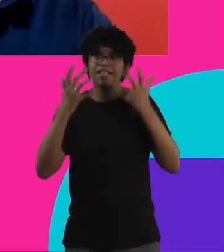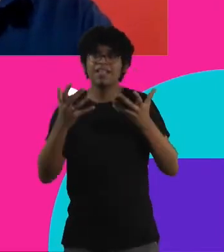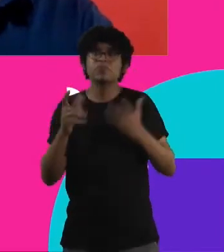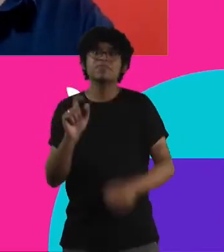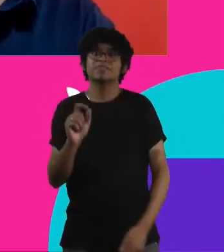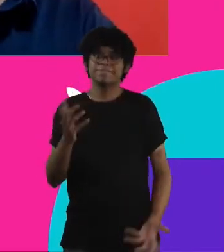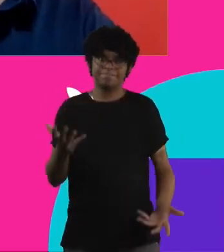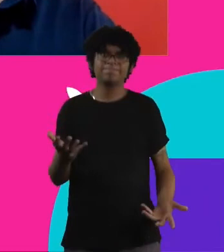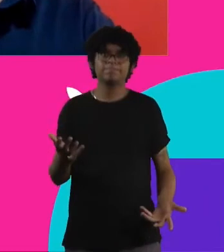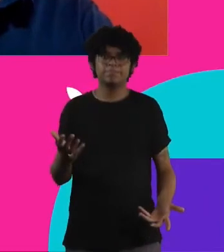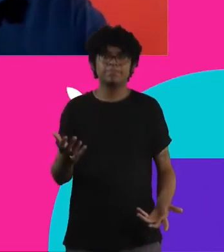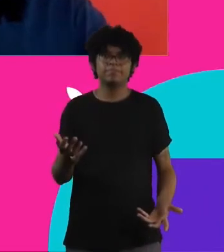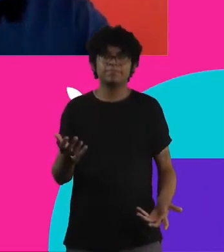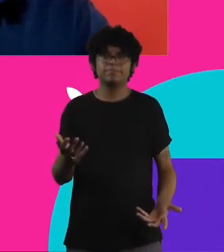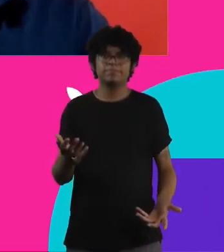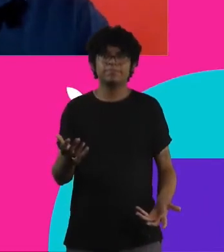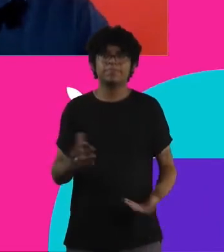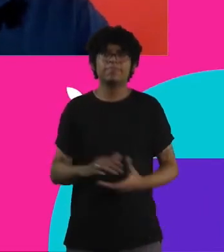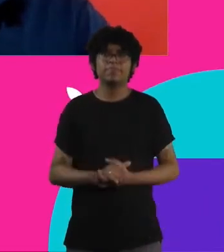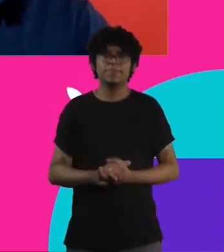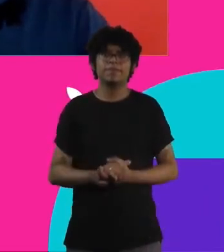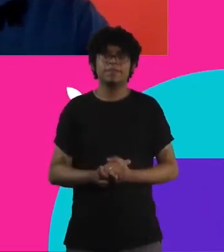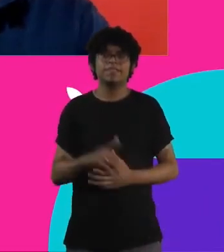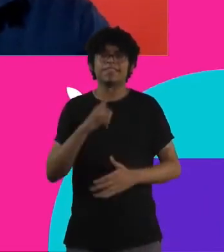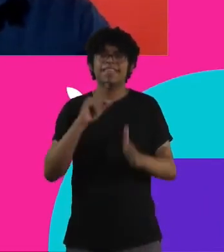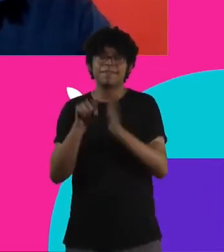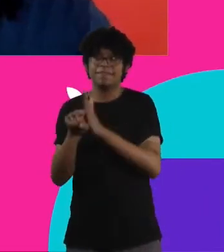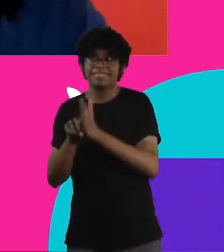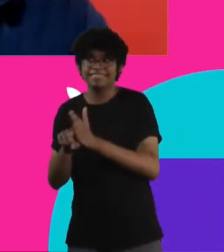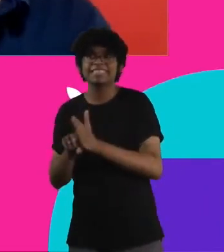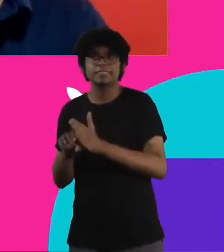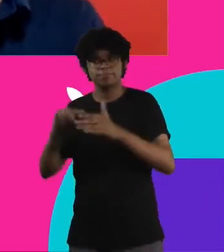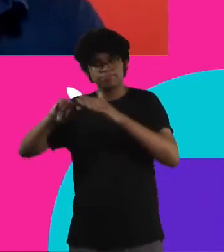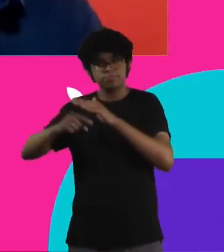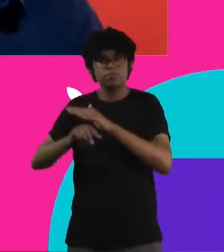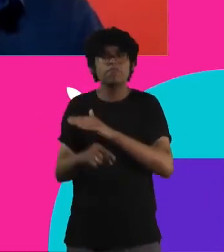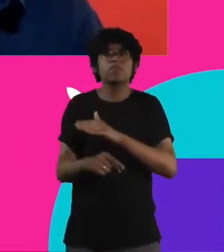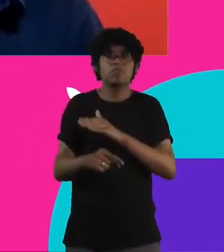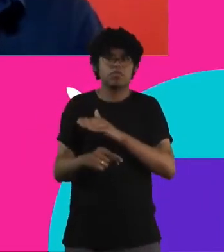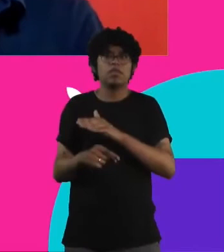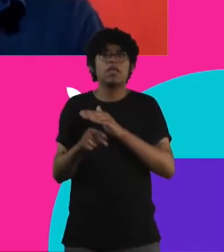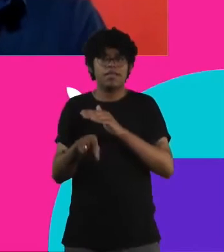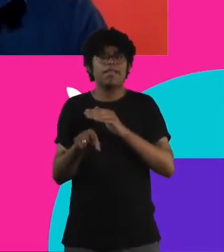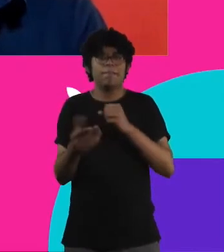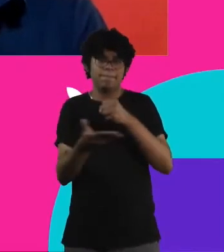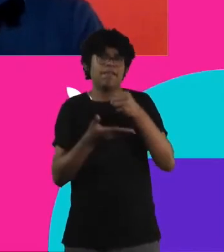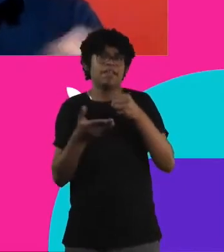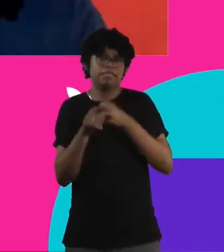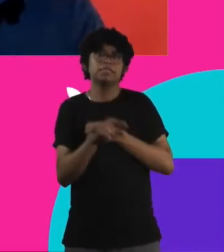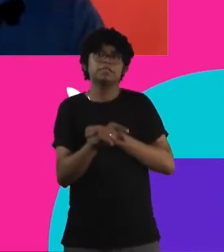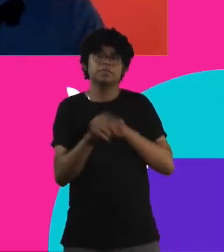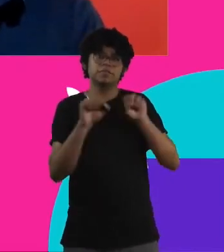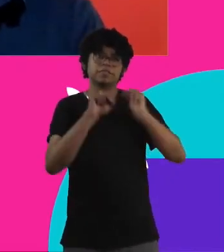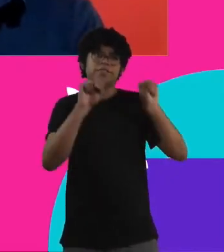2022 a gente está dando uma nova pesquisa de evidência, aprofundando nessa base de sistematização para ver